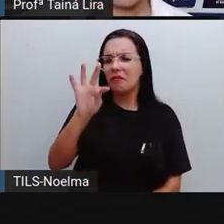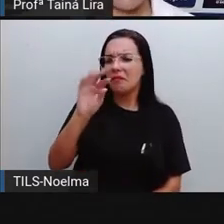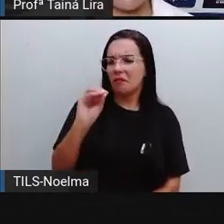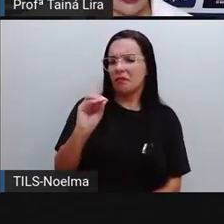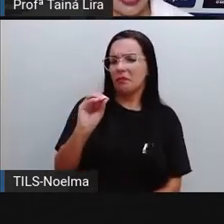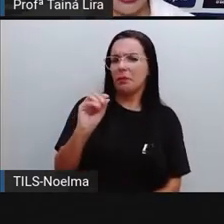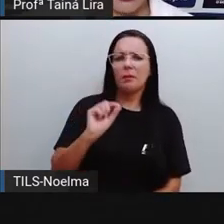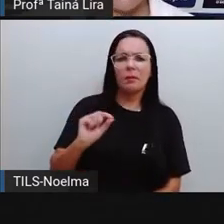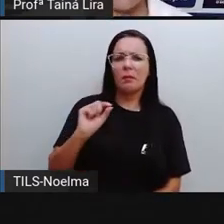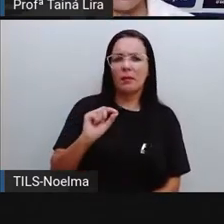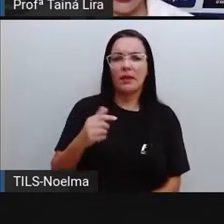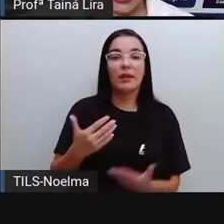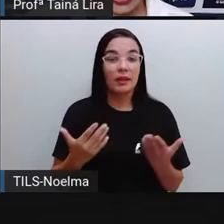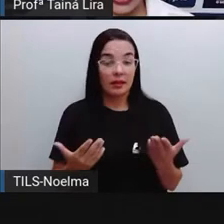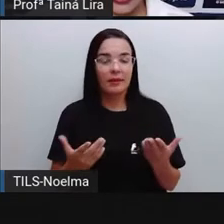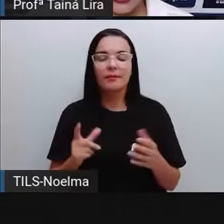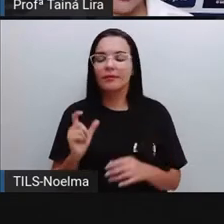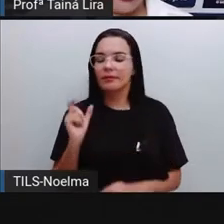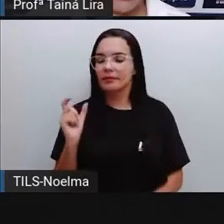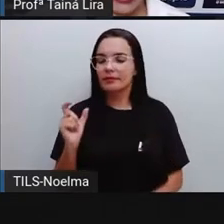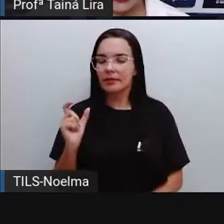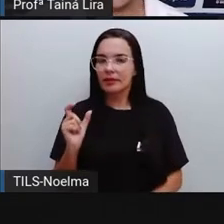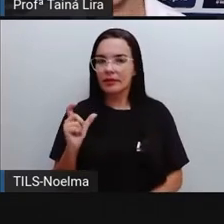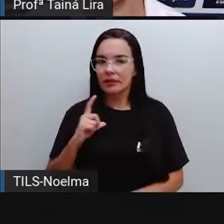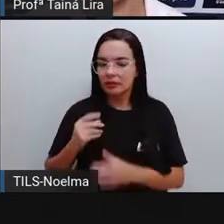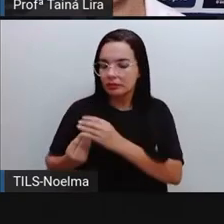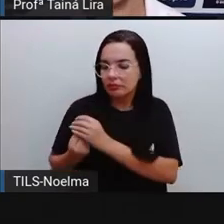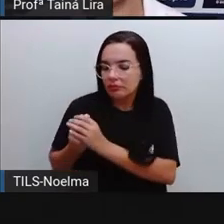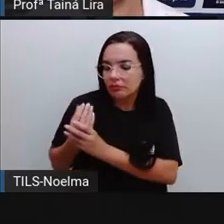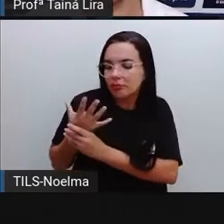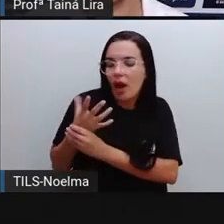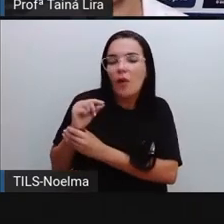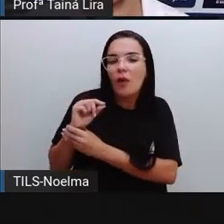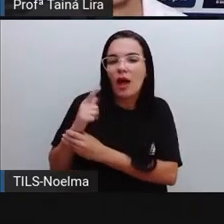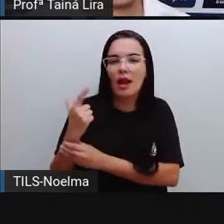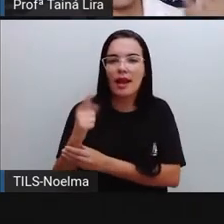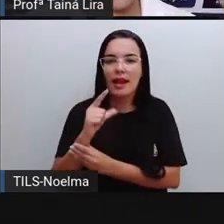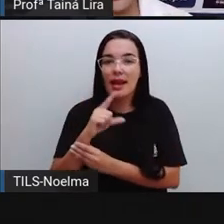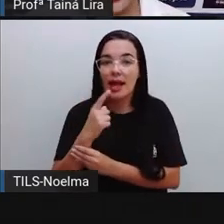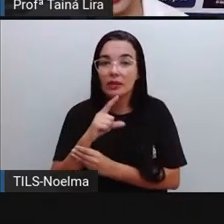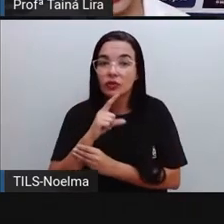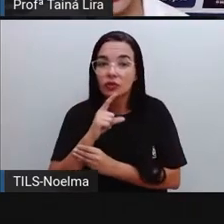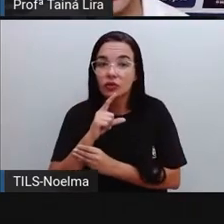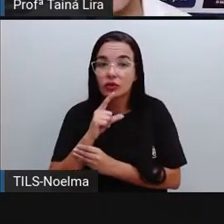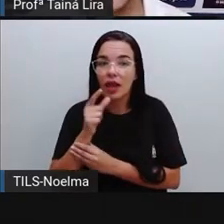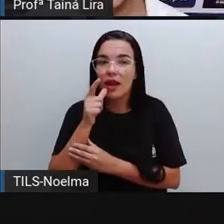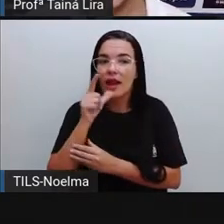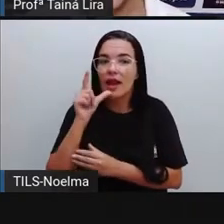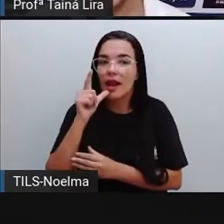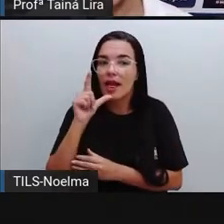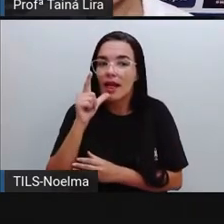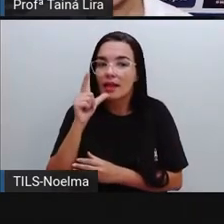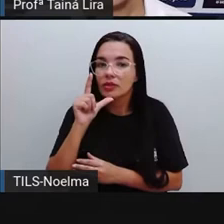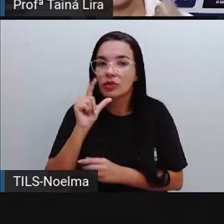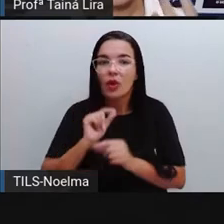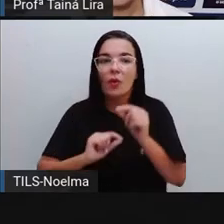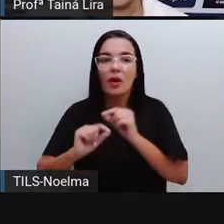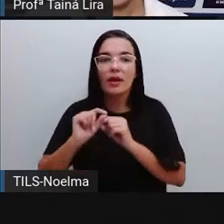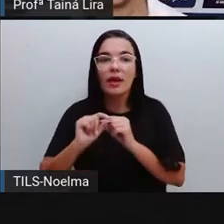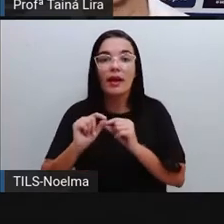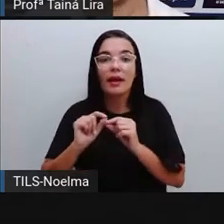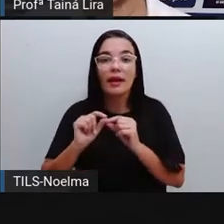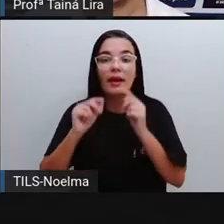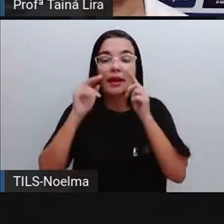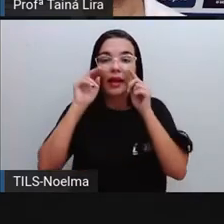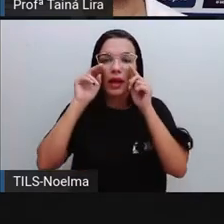a palavra prefeito, ela vai vindo latim e ela significa posto sobre os outros, tá? Posto sobre